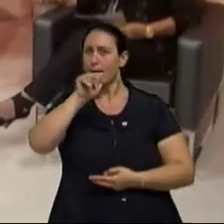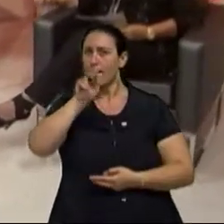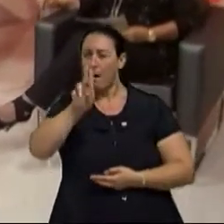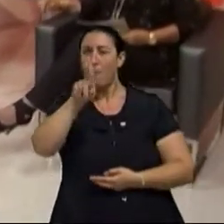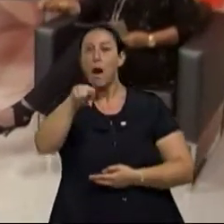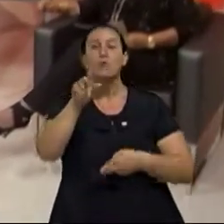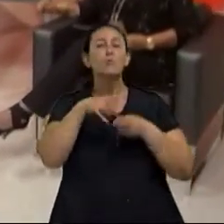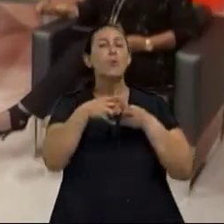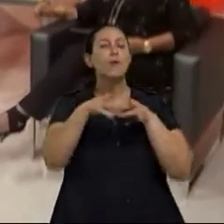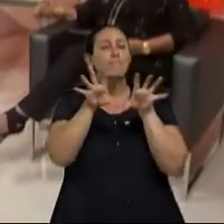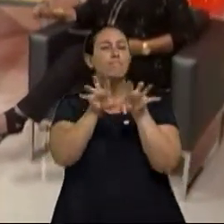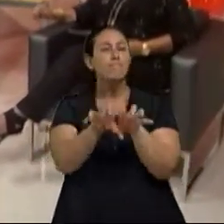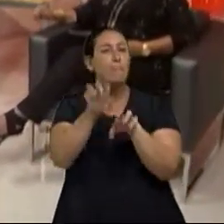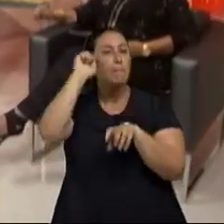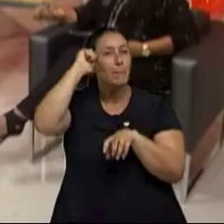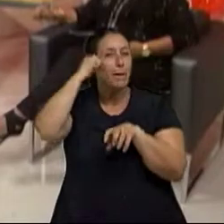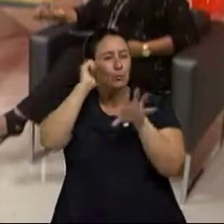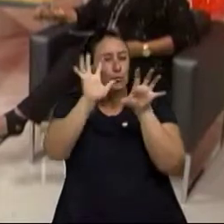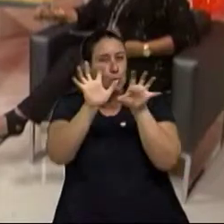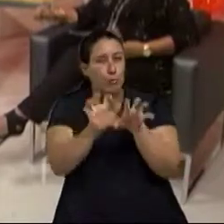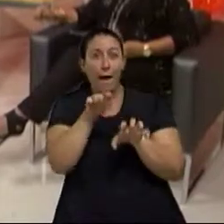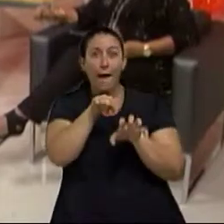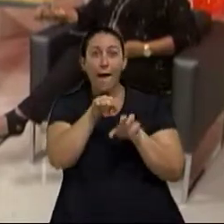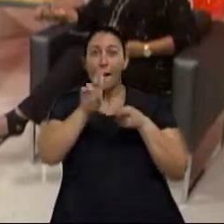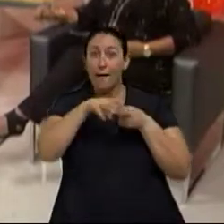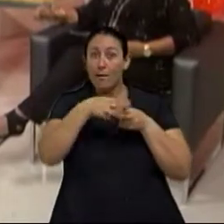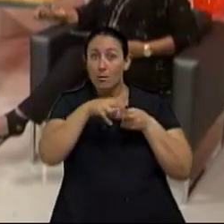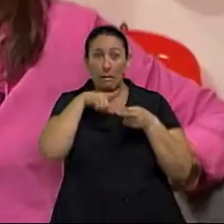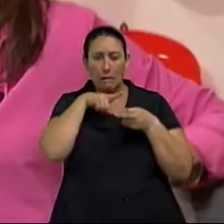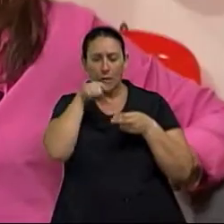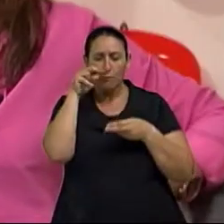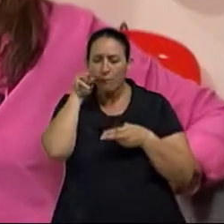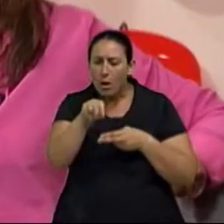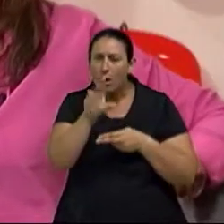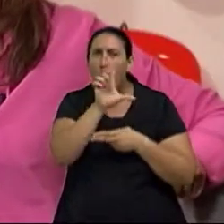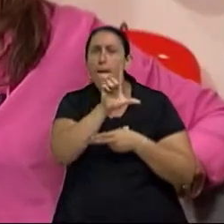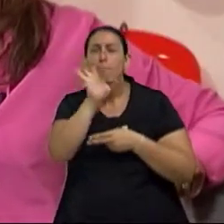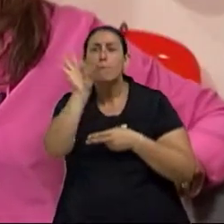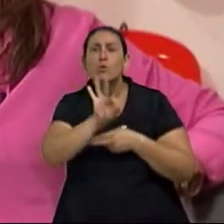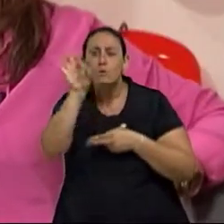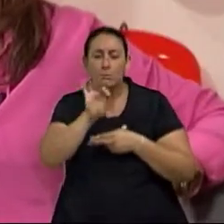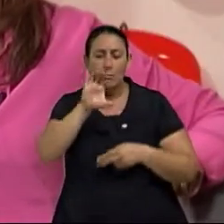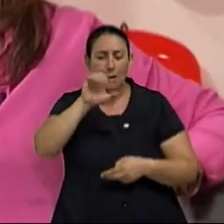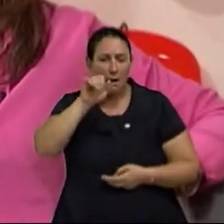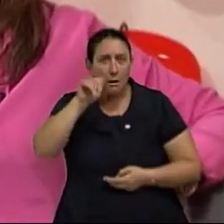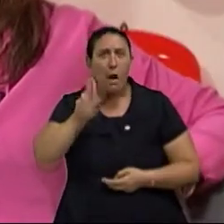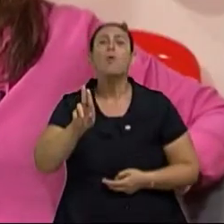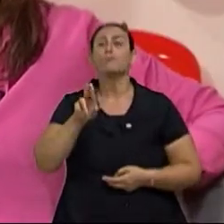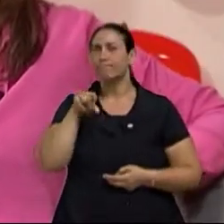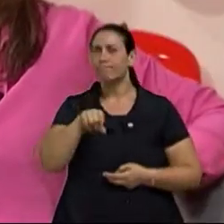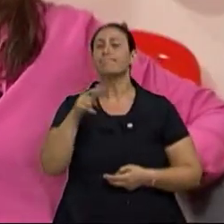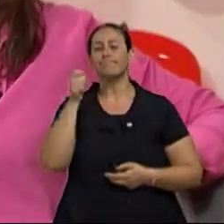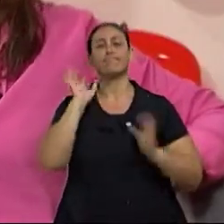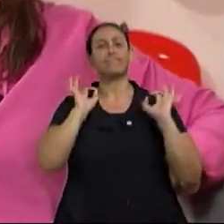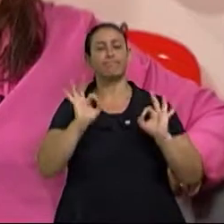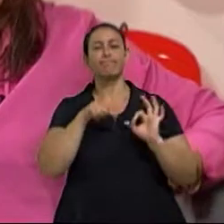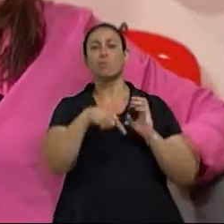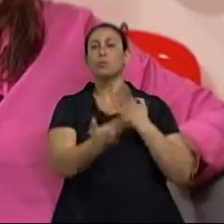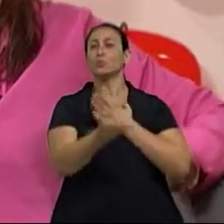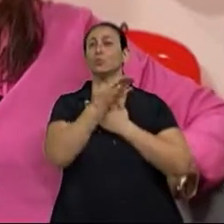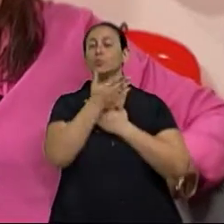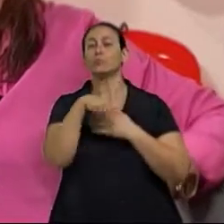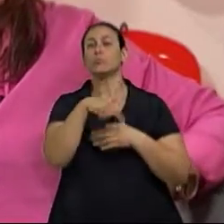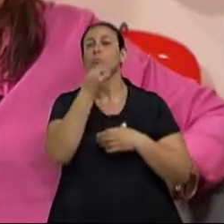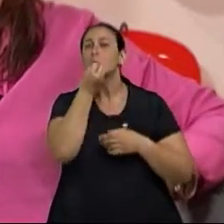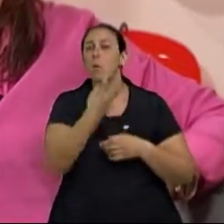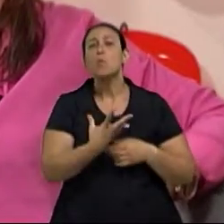escuros, que o consumidor está aprendendo a consumir esse chocolate com mais